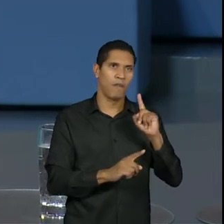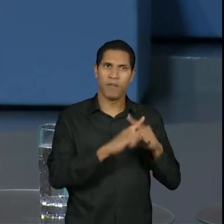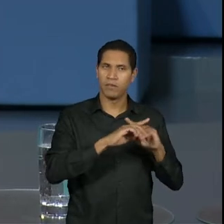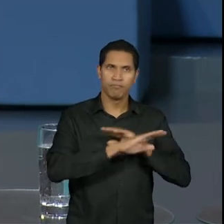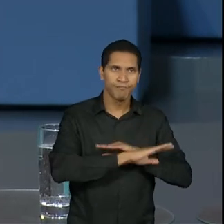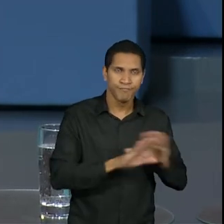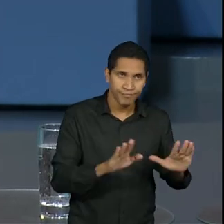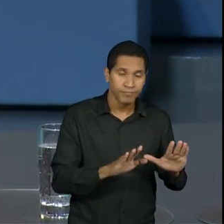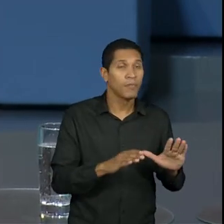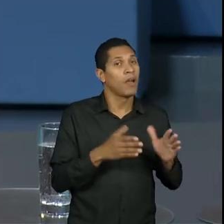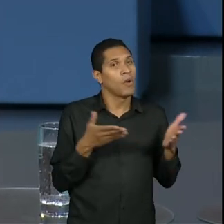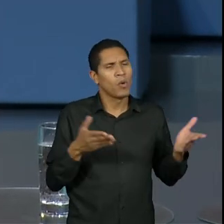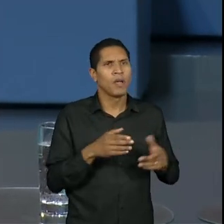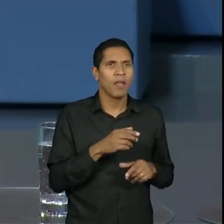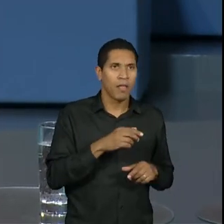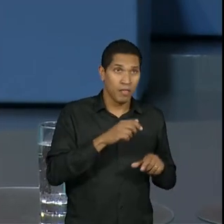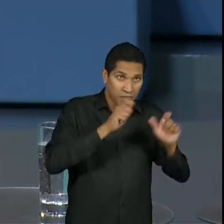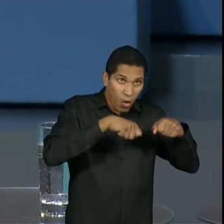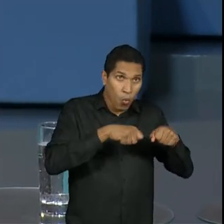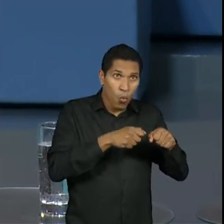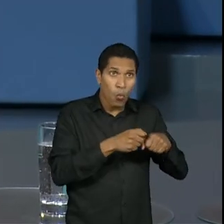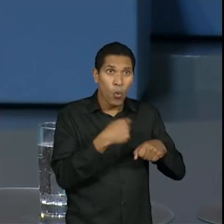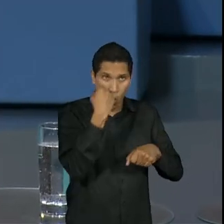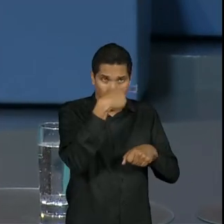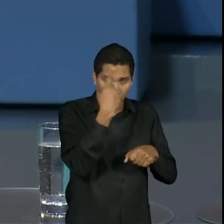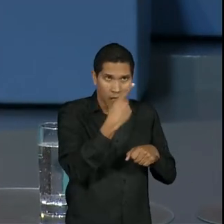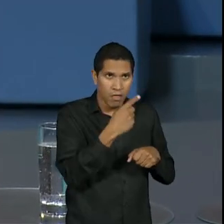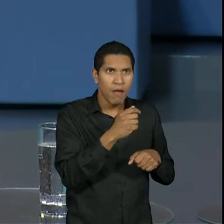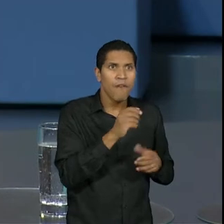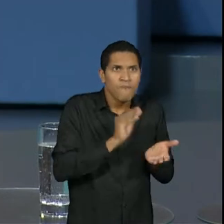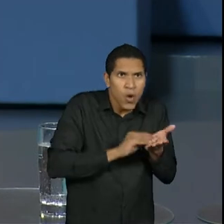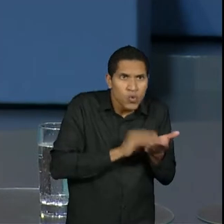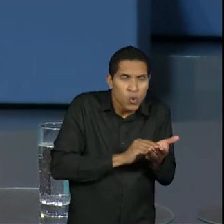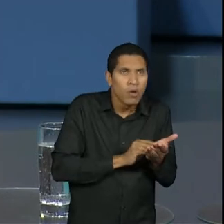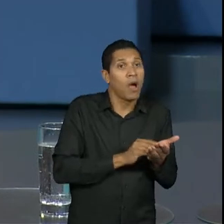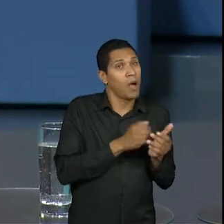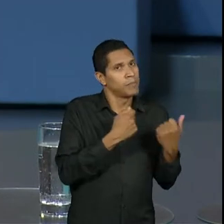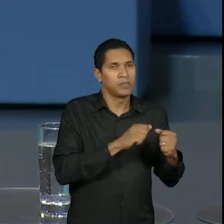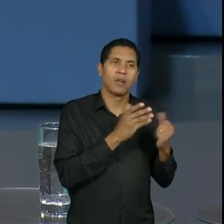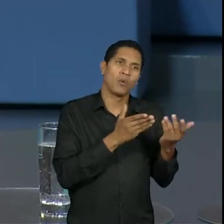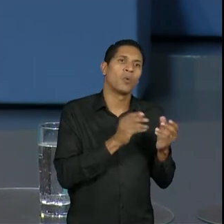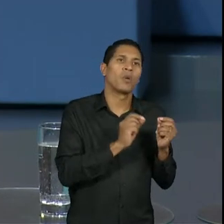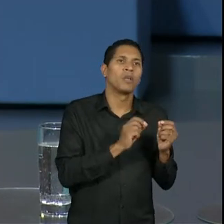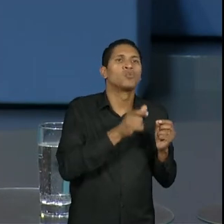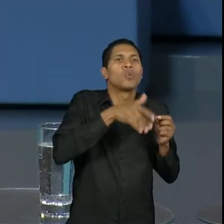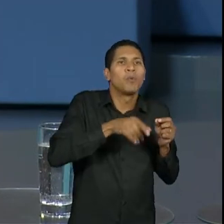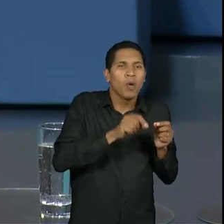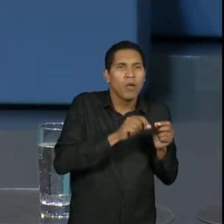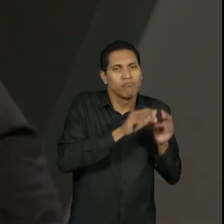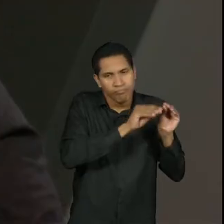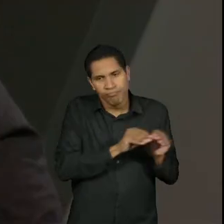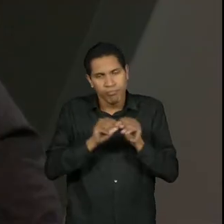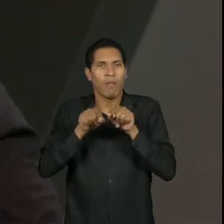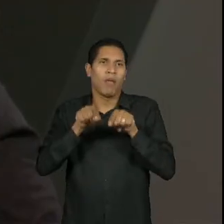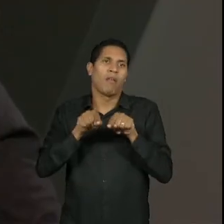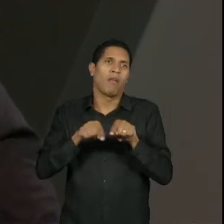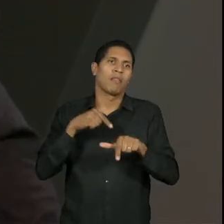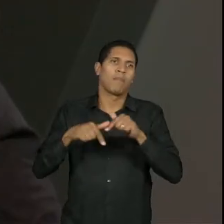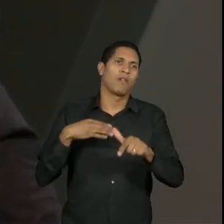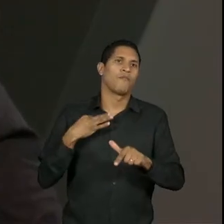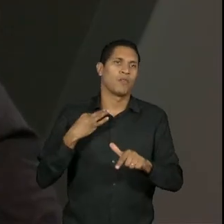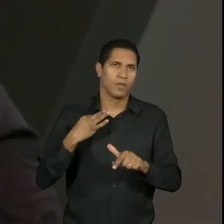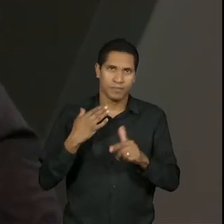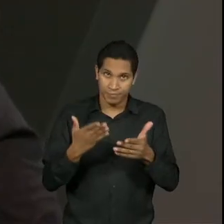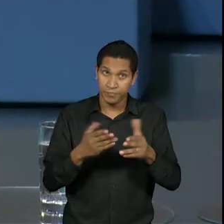Você vai ter que dar conta de terminar a carga horária na modalidade trabalho voluntário. Por isso que a gente está